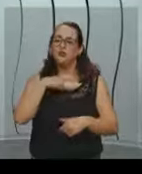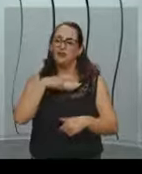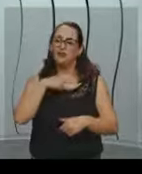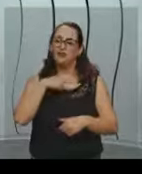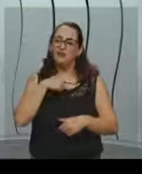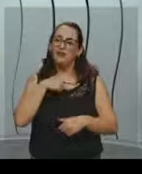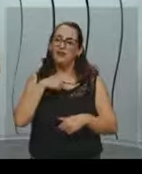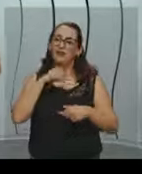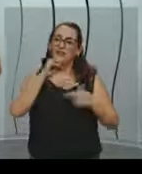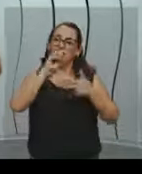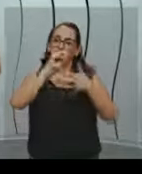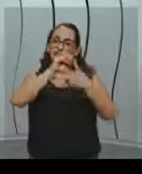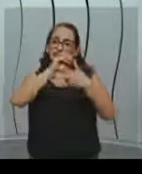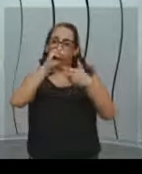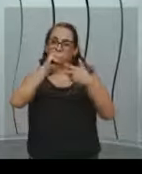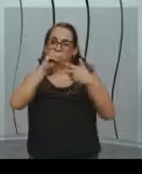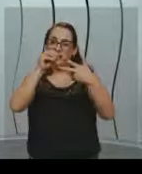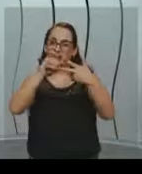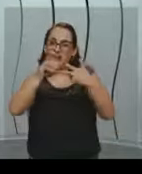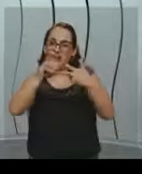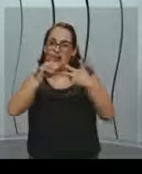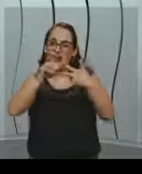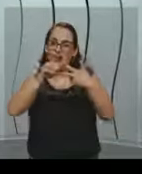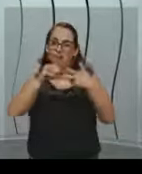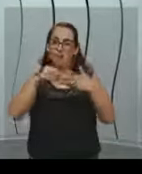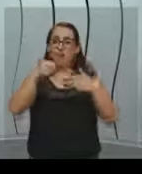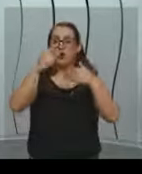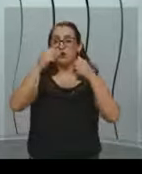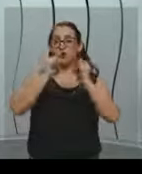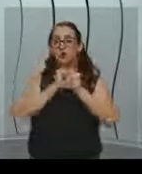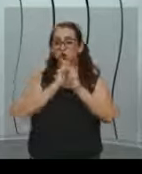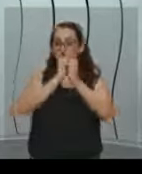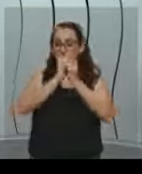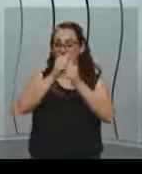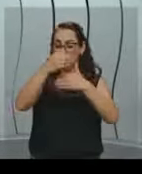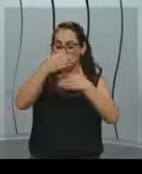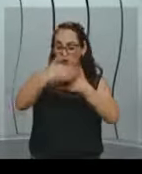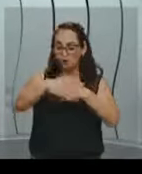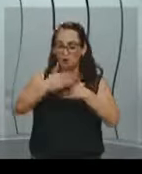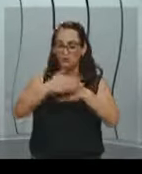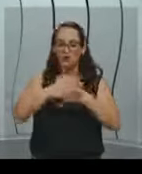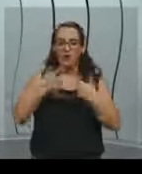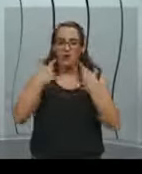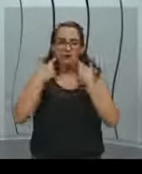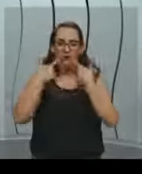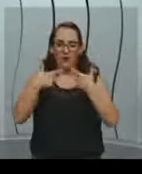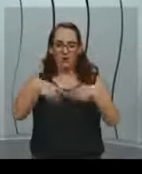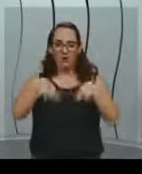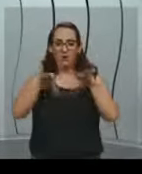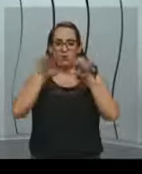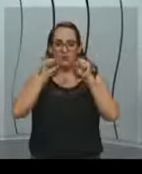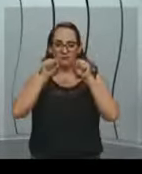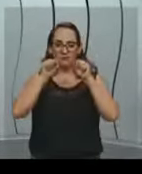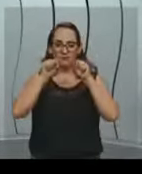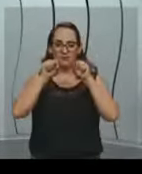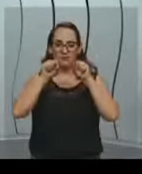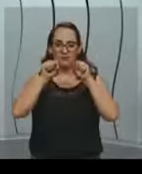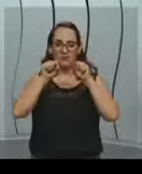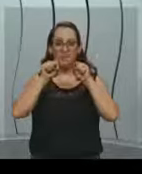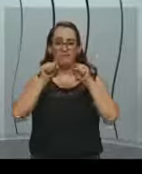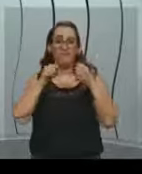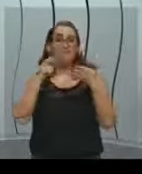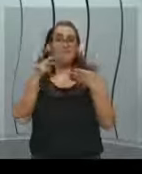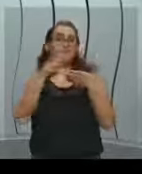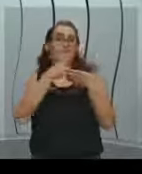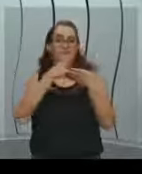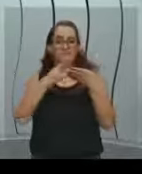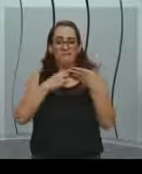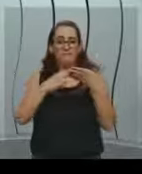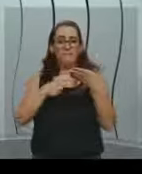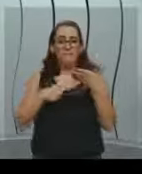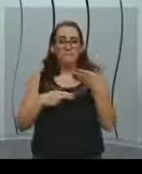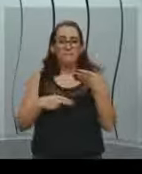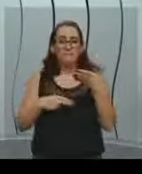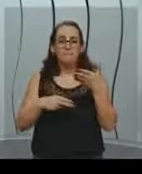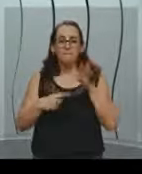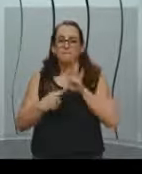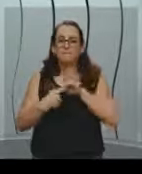linguagens e dentro dessa prova de linguagens, a arte, ela vai cair